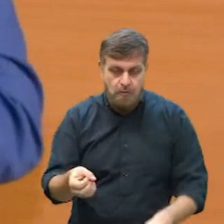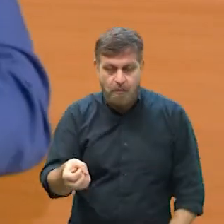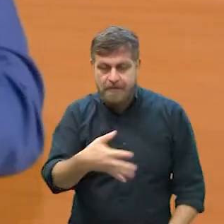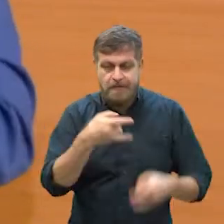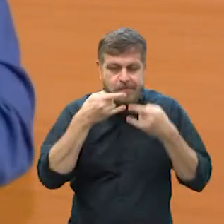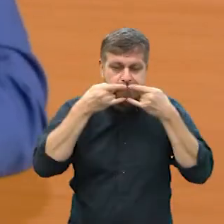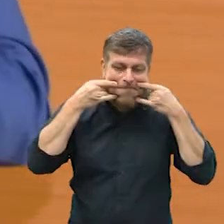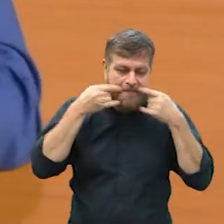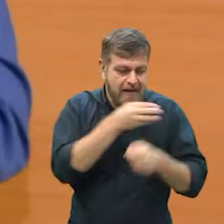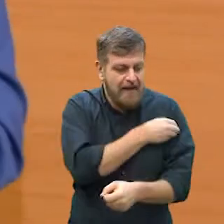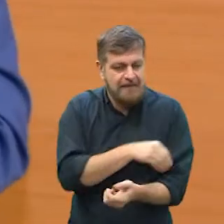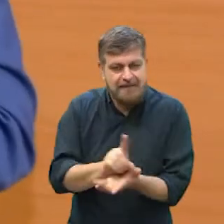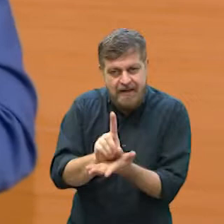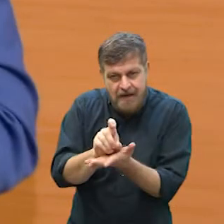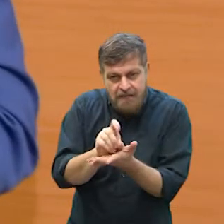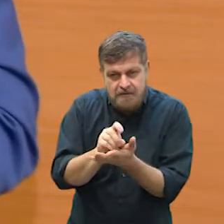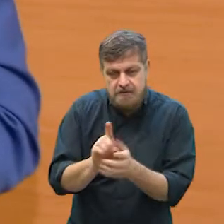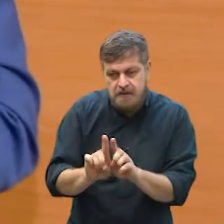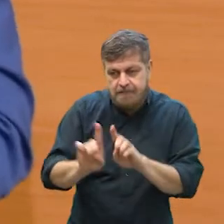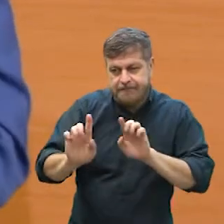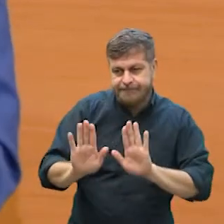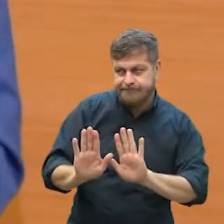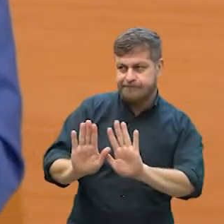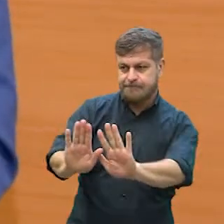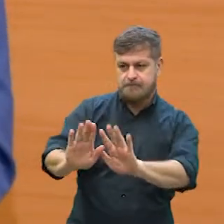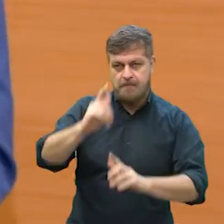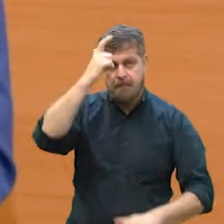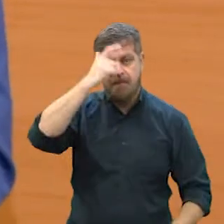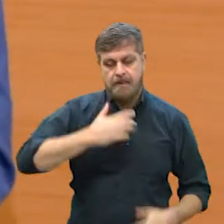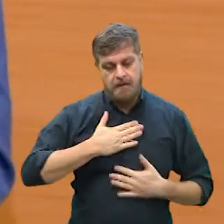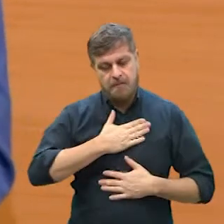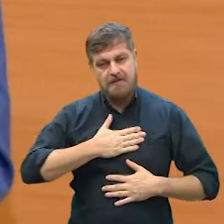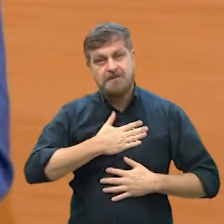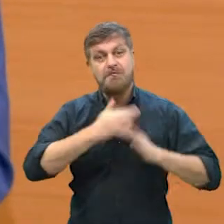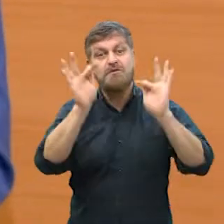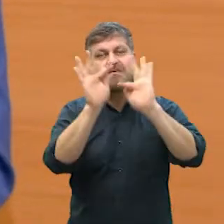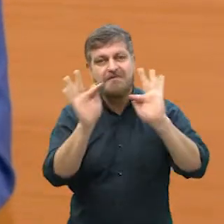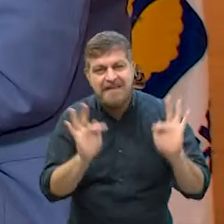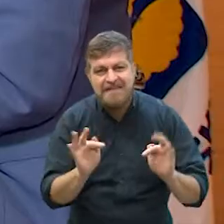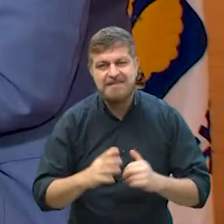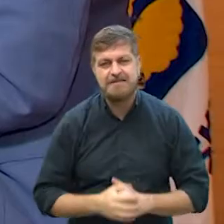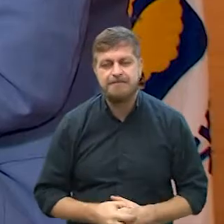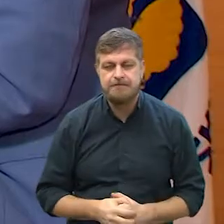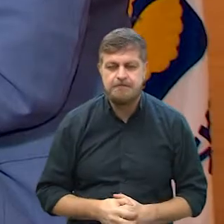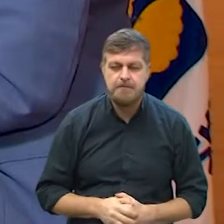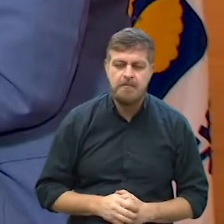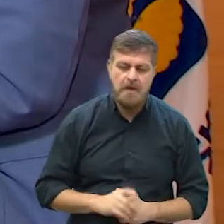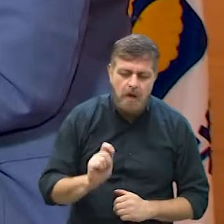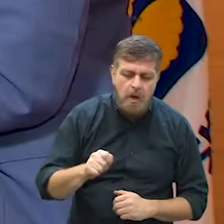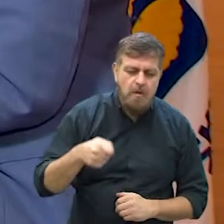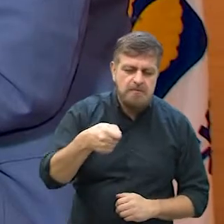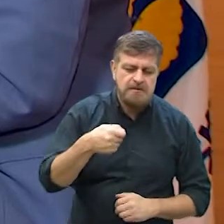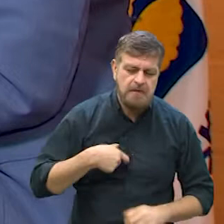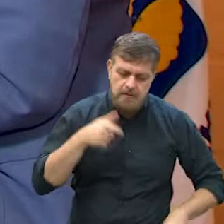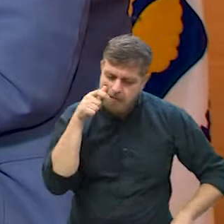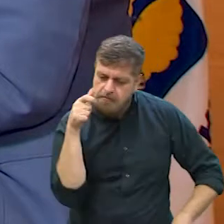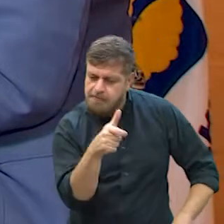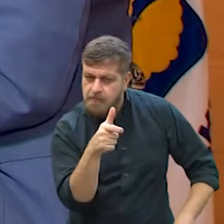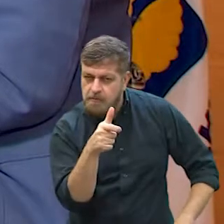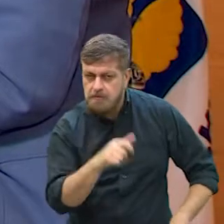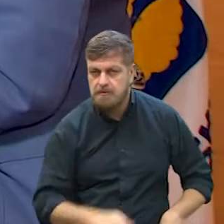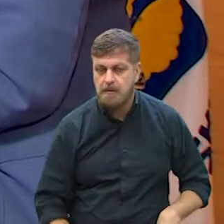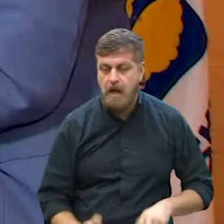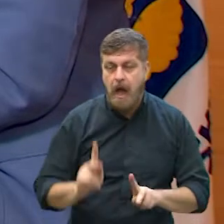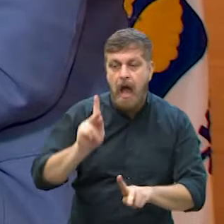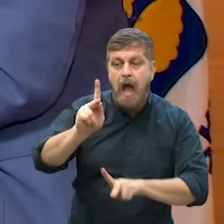distanciamento social, máscara, álcool em gel. Mas eu estou muito feliz. O vereador, o senhor falou uma palavra que me chamou a atenção.